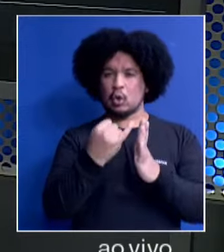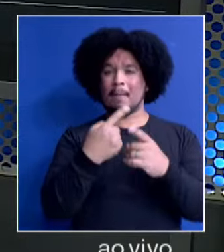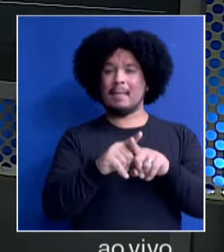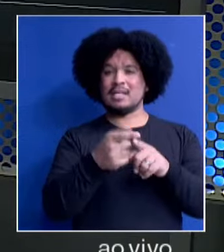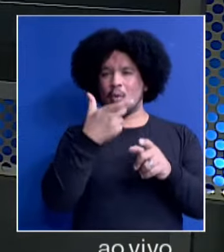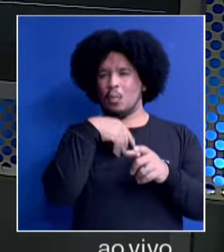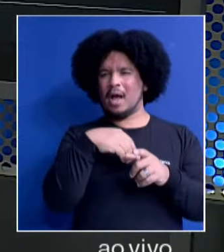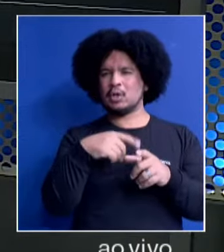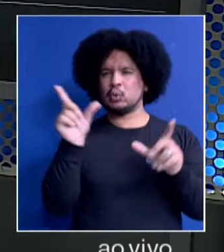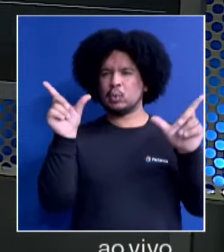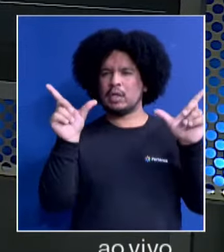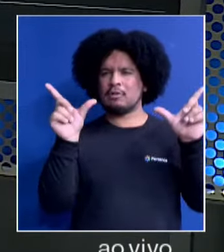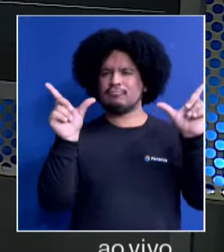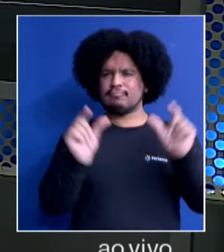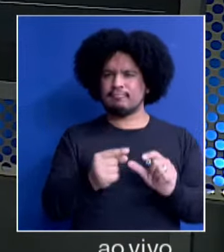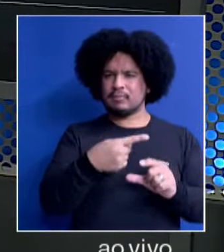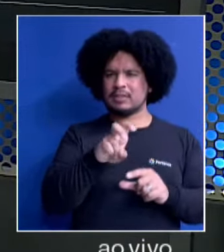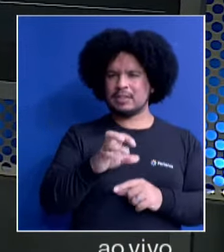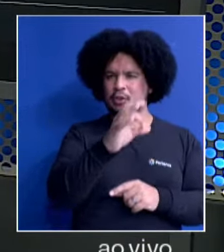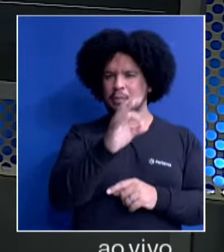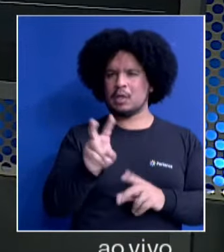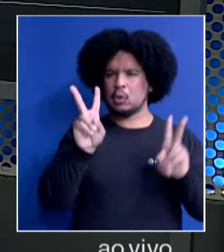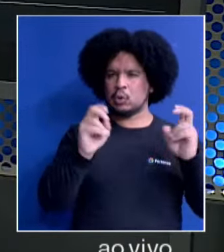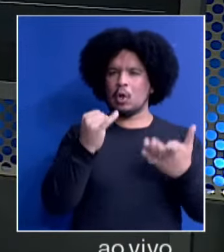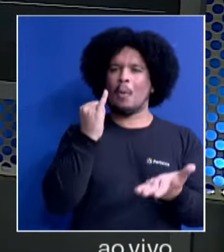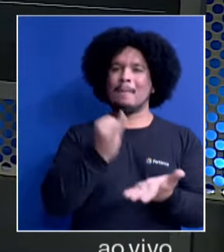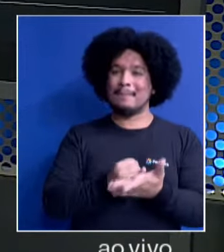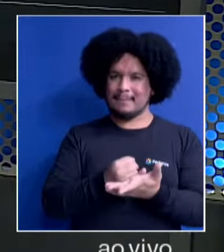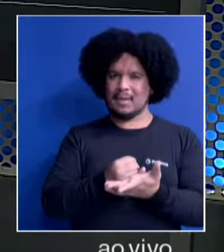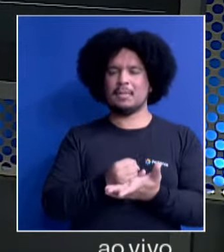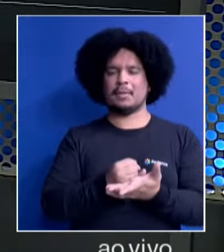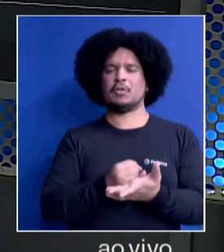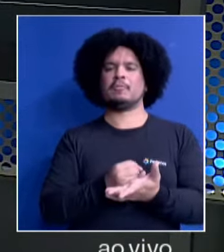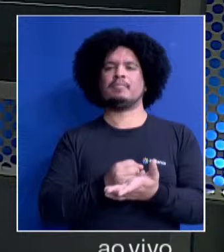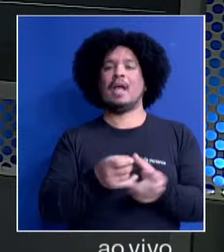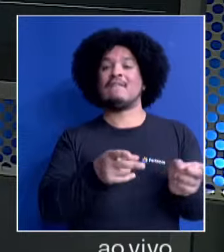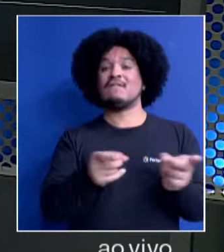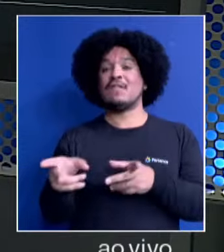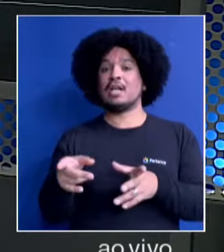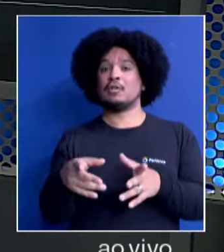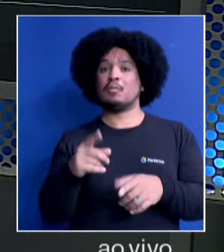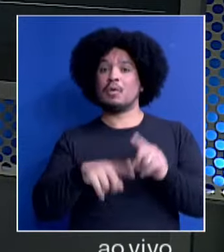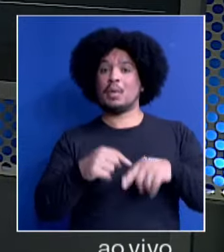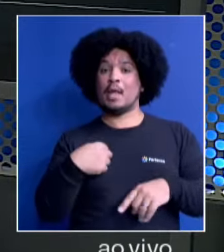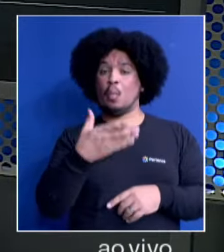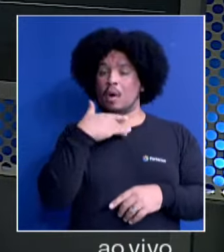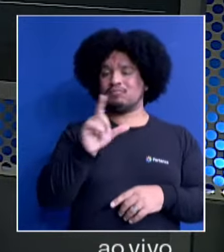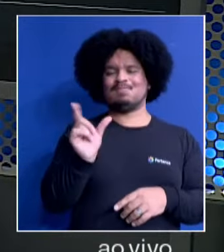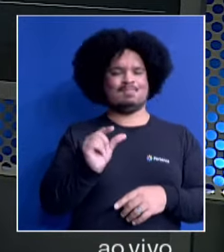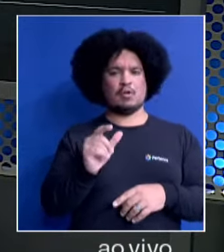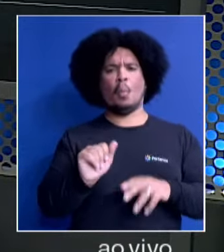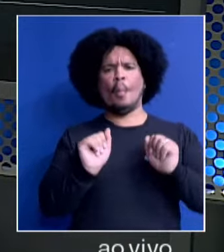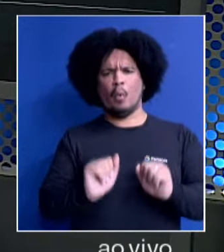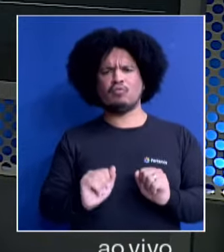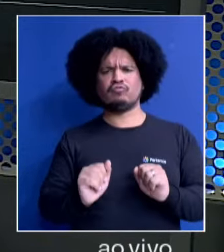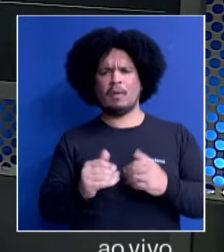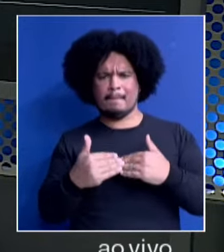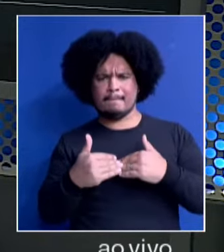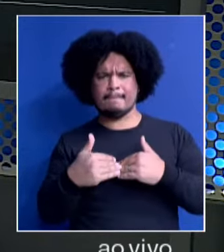de 15% em cima dos impostos sobre a venda desses produtos. Eu acho pouco, eu acho que poderia